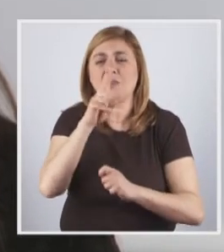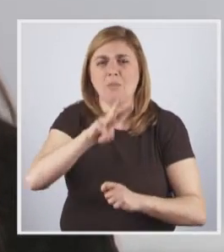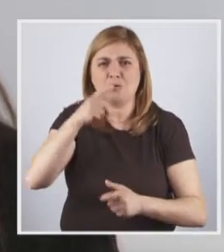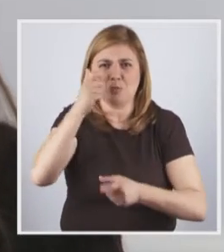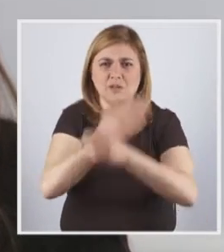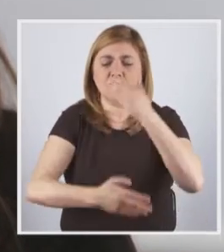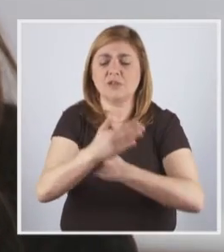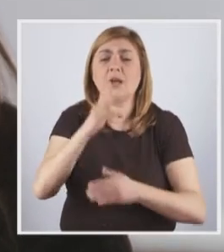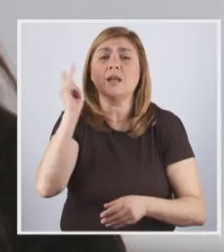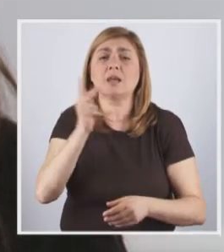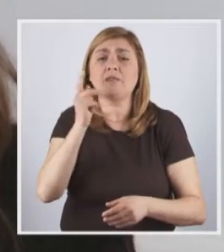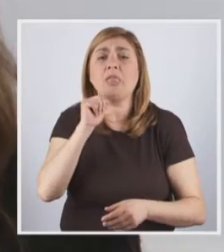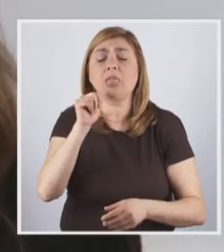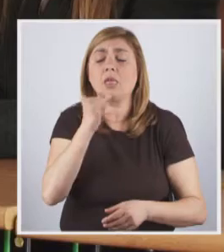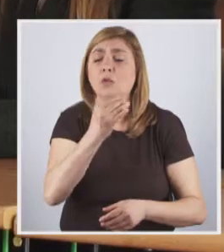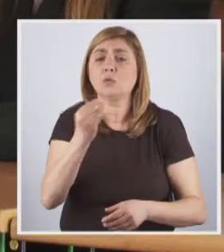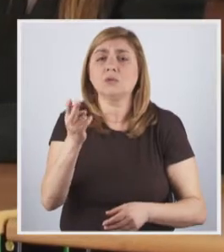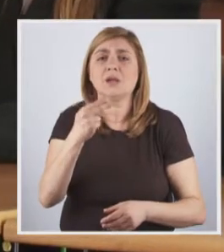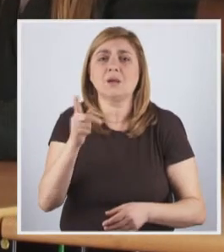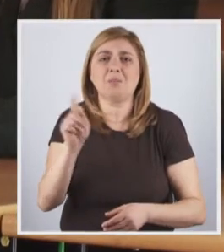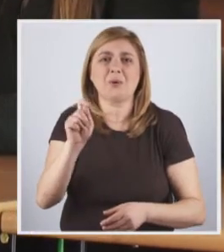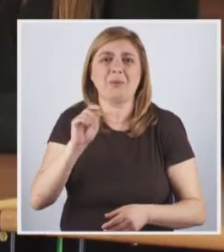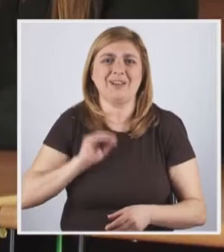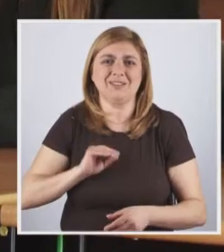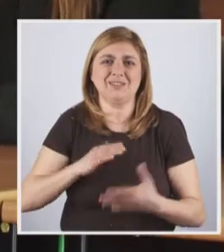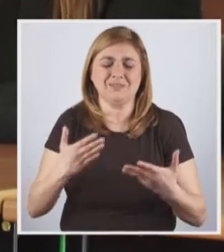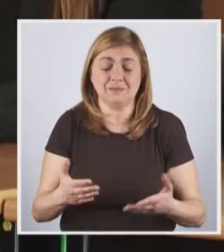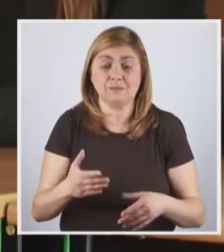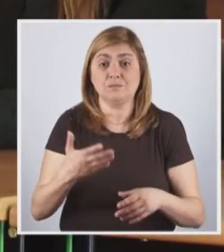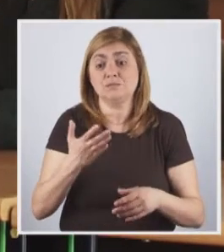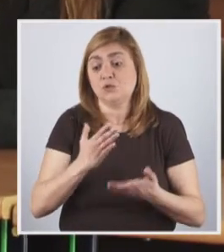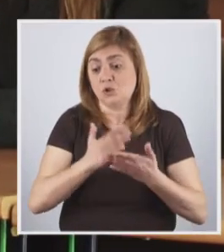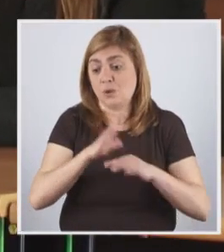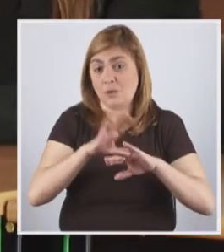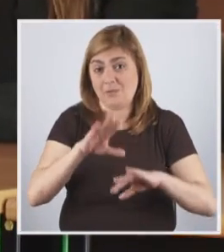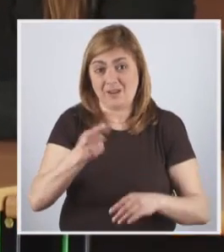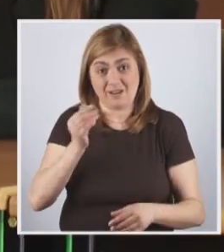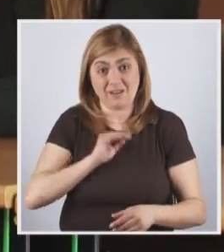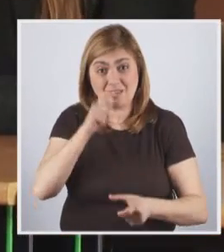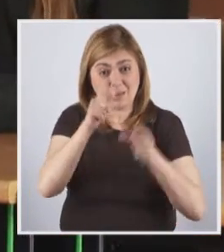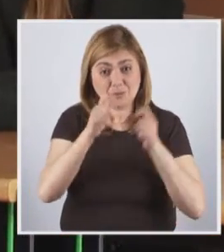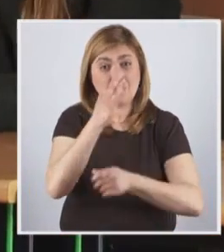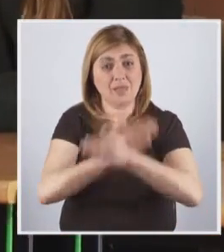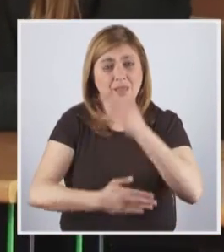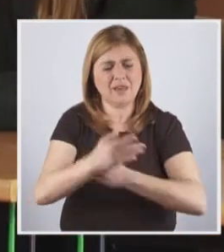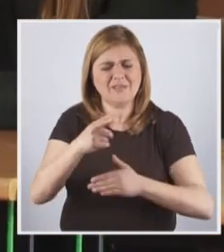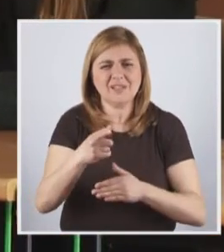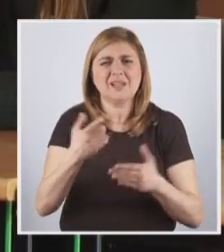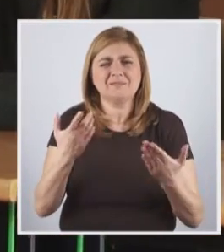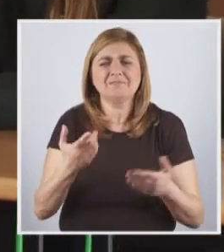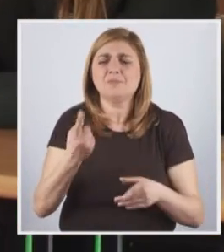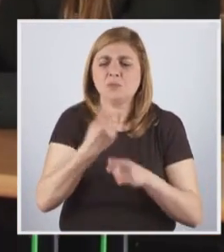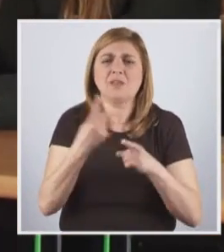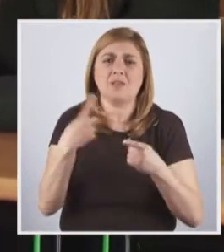sobrevivem com 200 euros mensais. Foco-me na questão dos rendimentos das pessoas com deficiência, porque